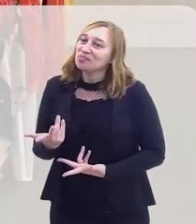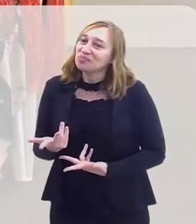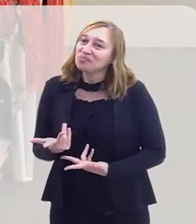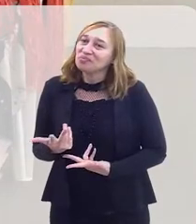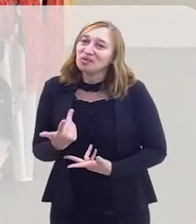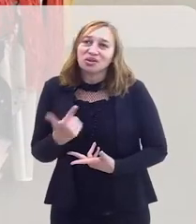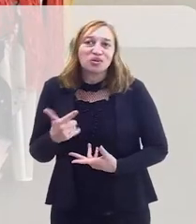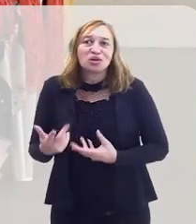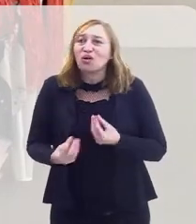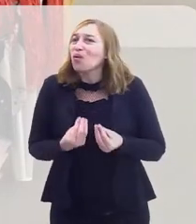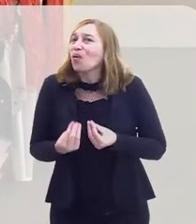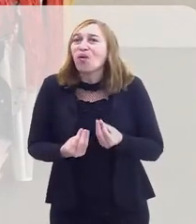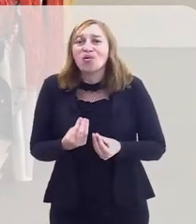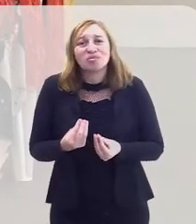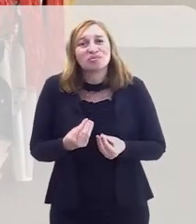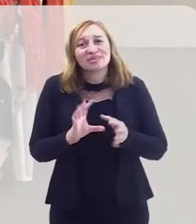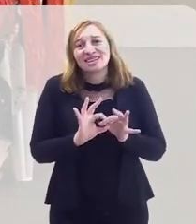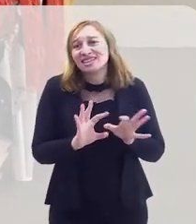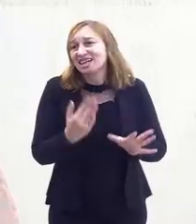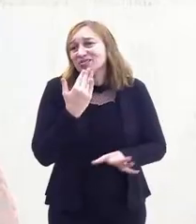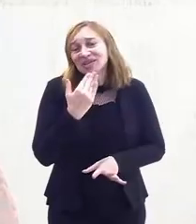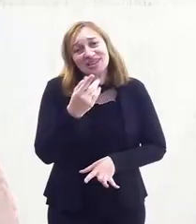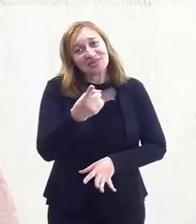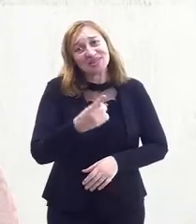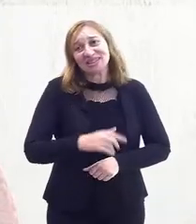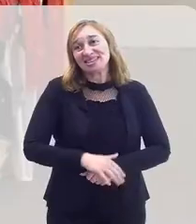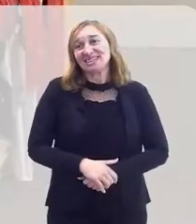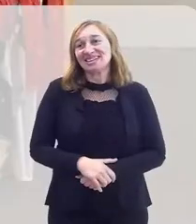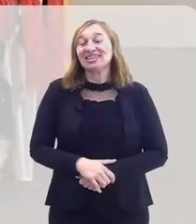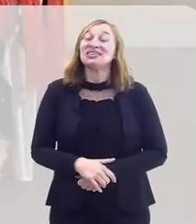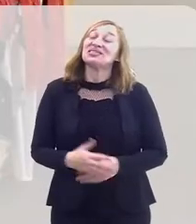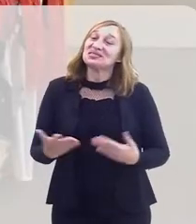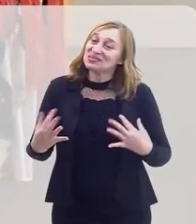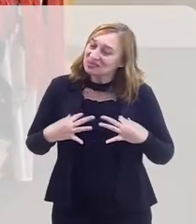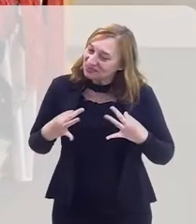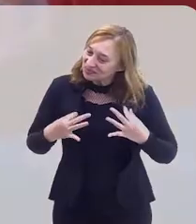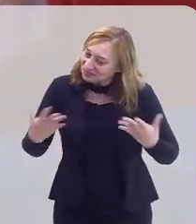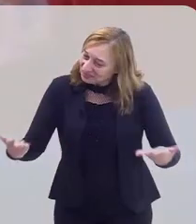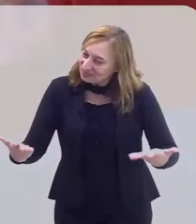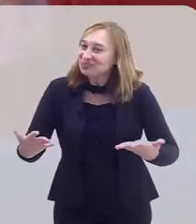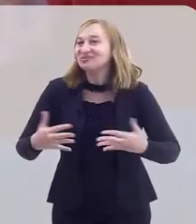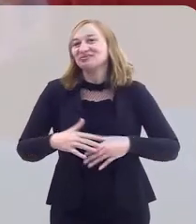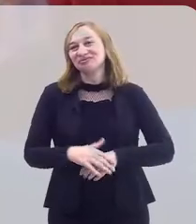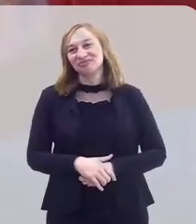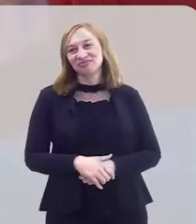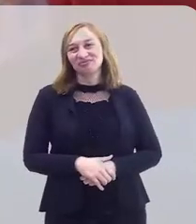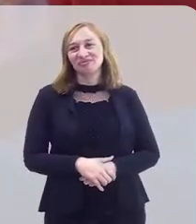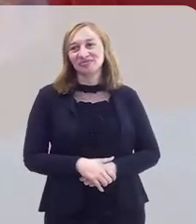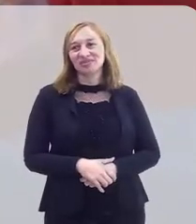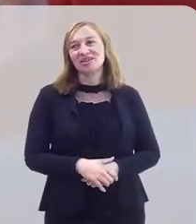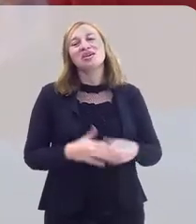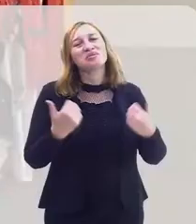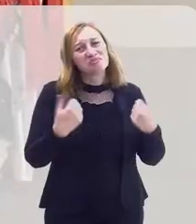Eu não tenho como deixar de pedir uma coisa para você. Estou à sua disposição.